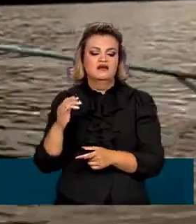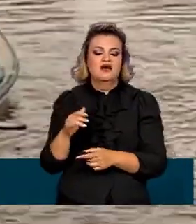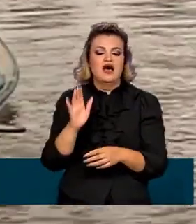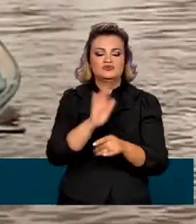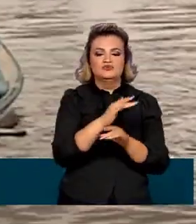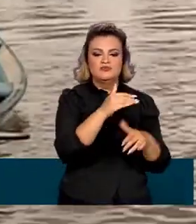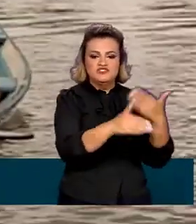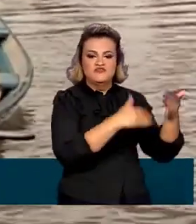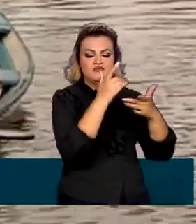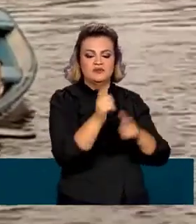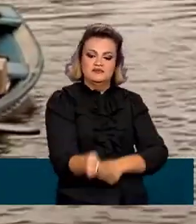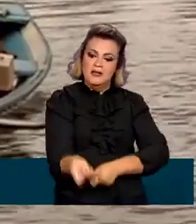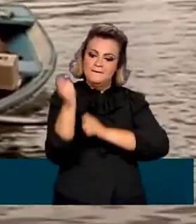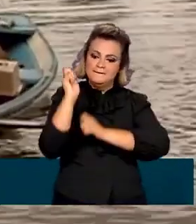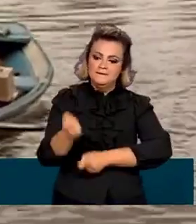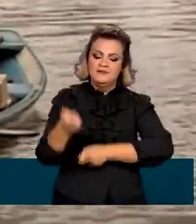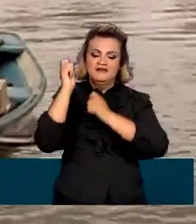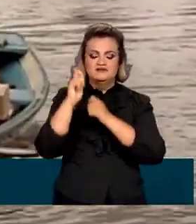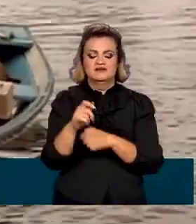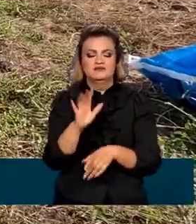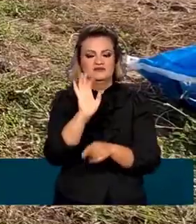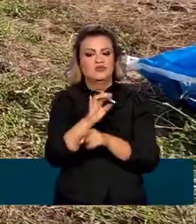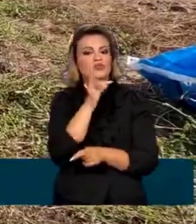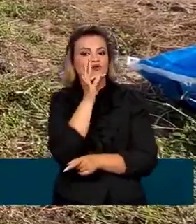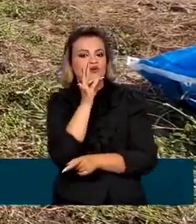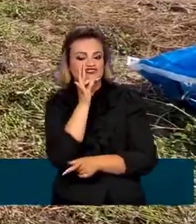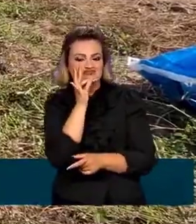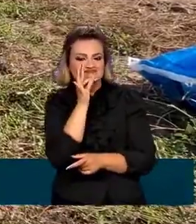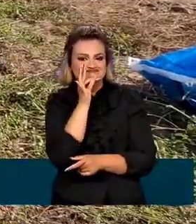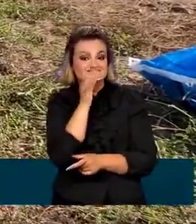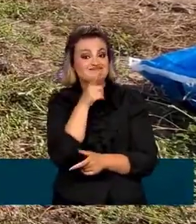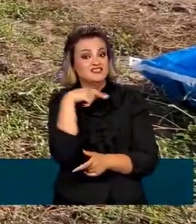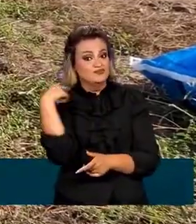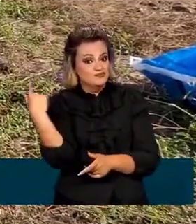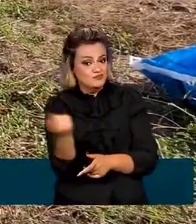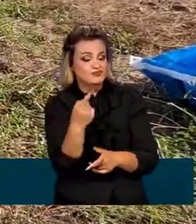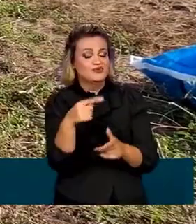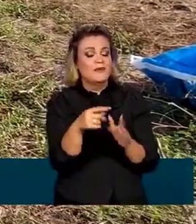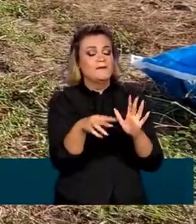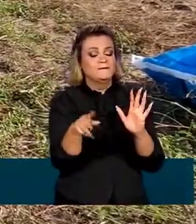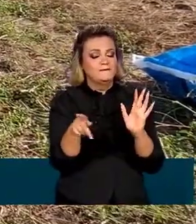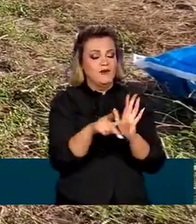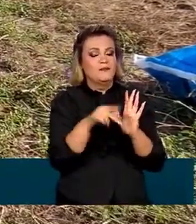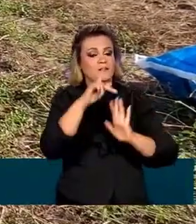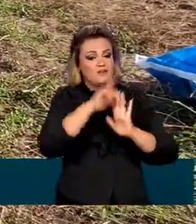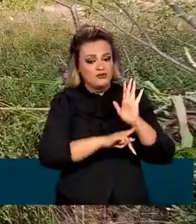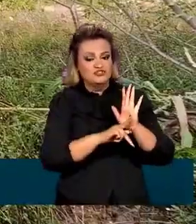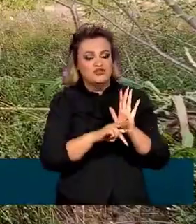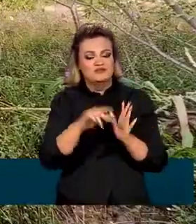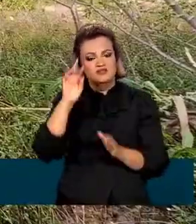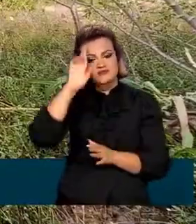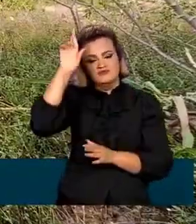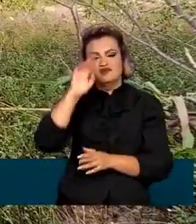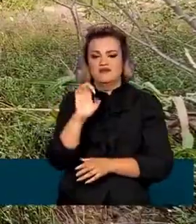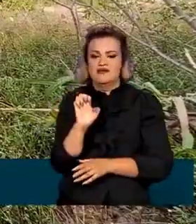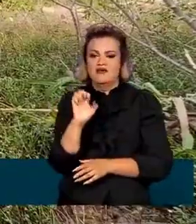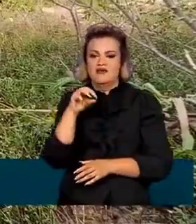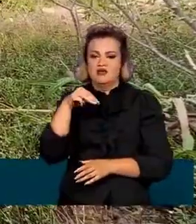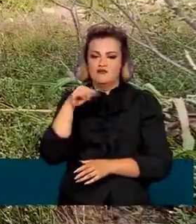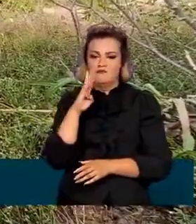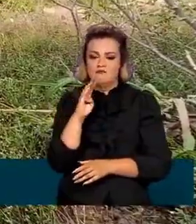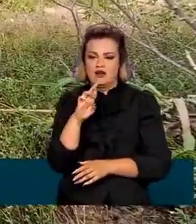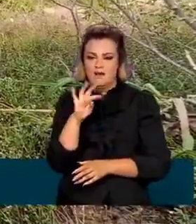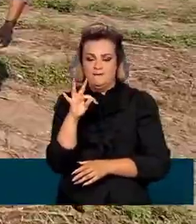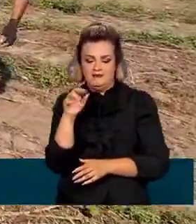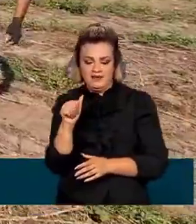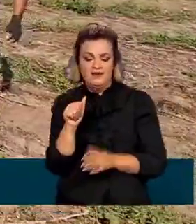desenvolvimento da pesca artesanal no Tocantins. Esses são alguns dos projetos tocados pela Embrapa com recursos do Fundo